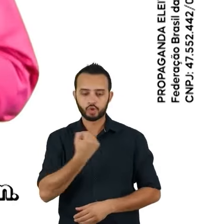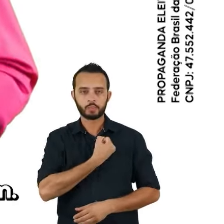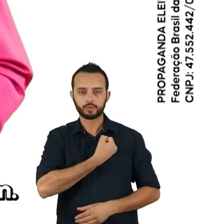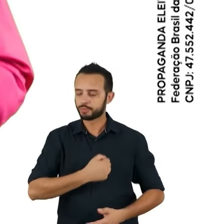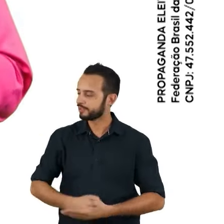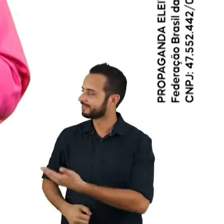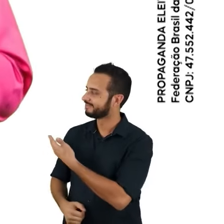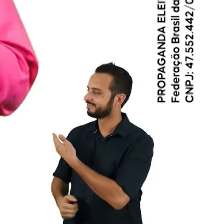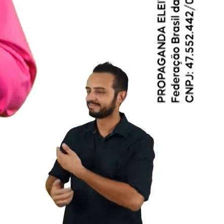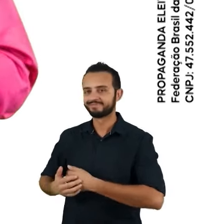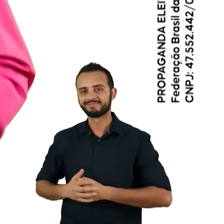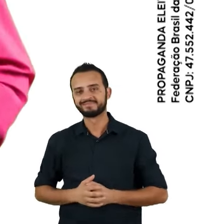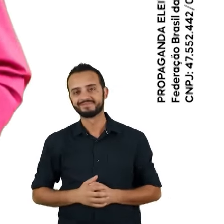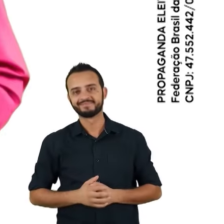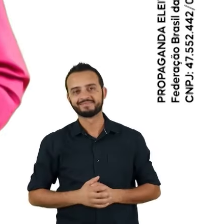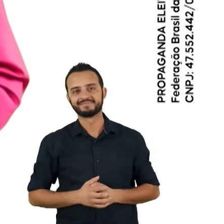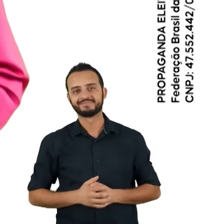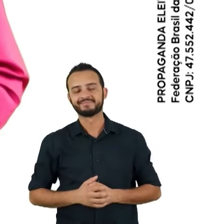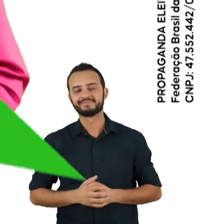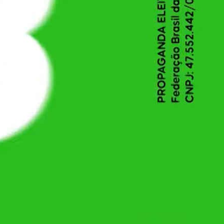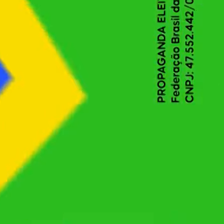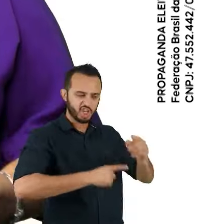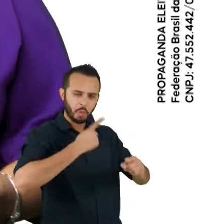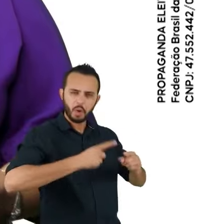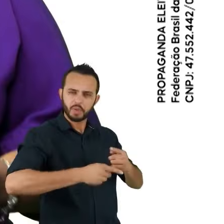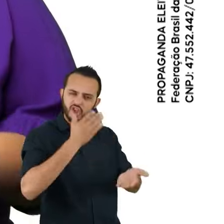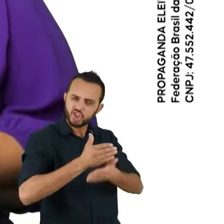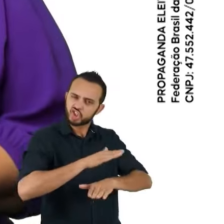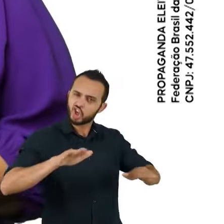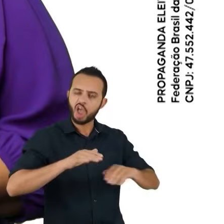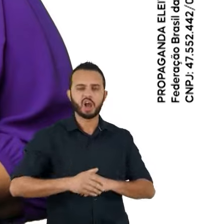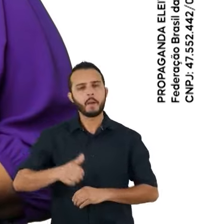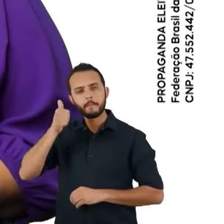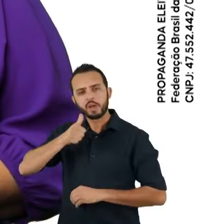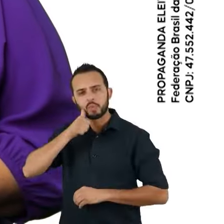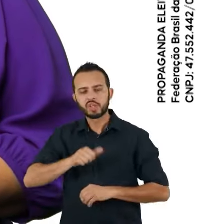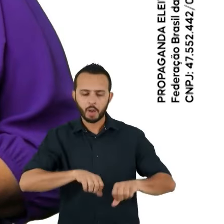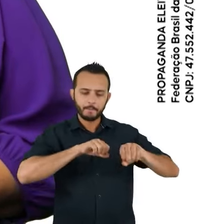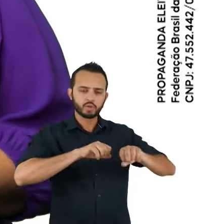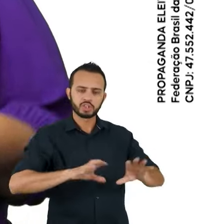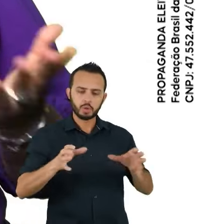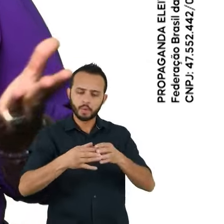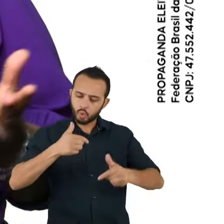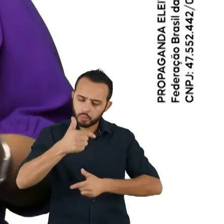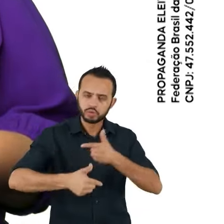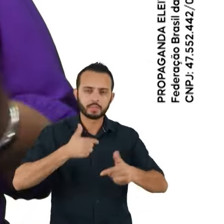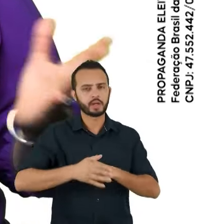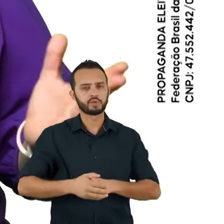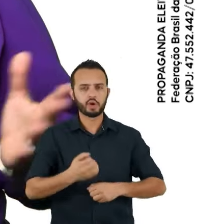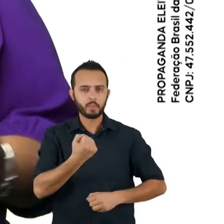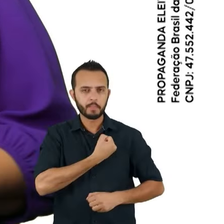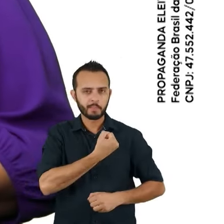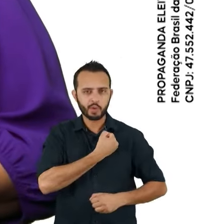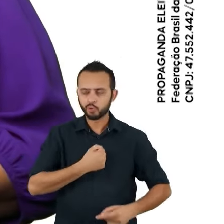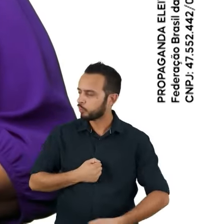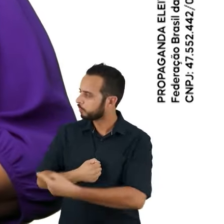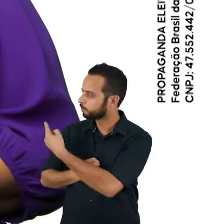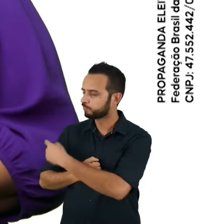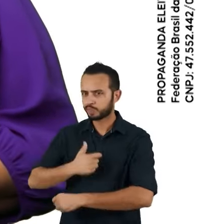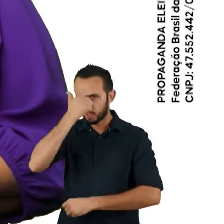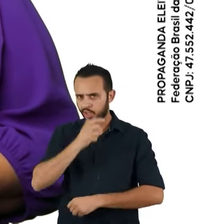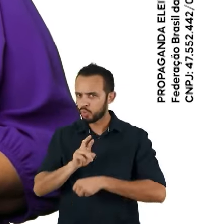Mauro Rubem, 13789. Chega de tirar nossos direitos pelas mulheres, pela educação e toda a classe